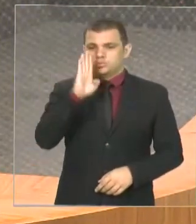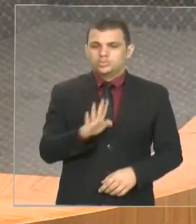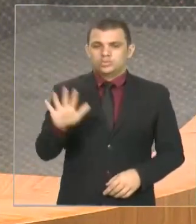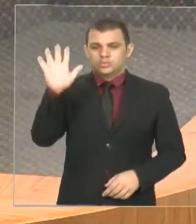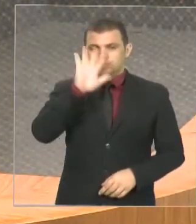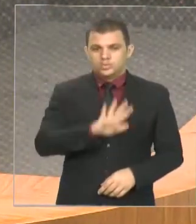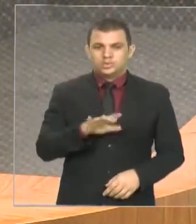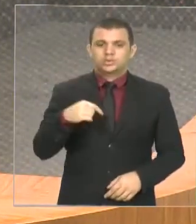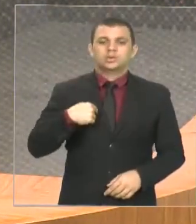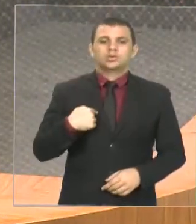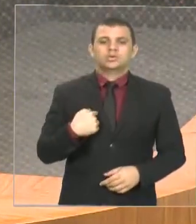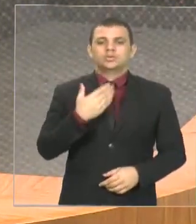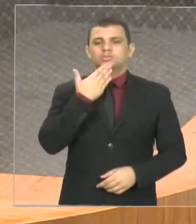rejeição do requerimento.